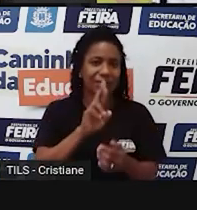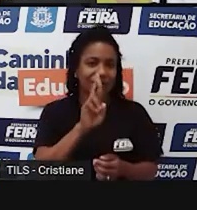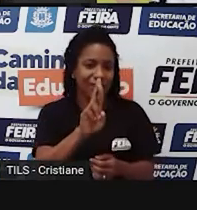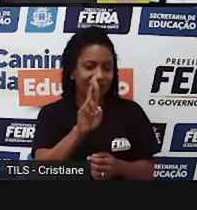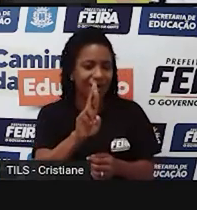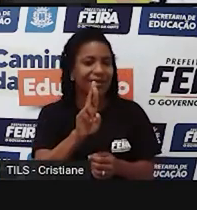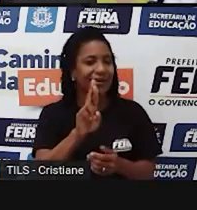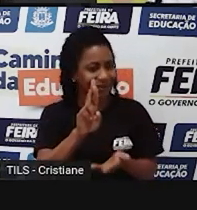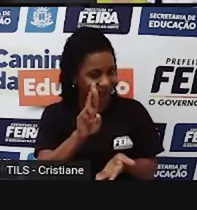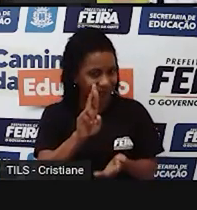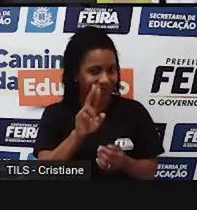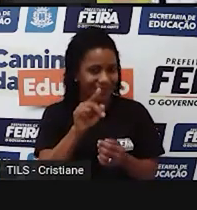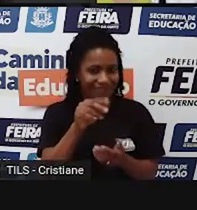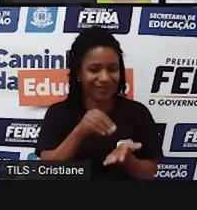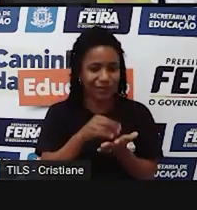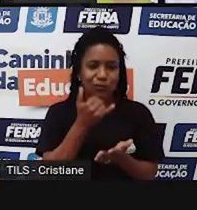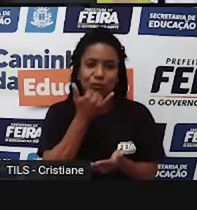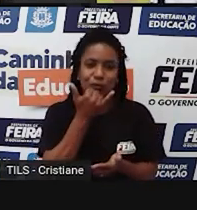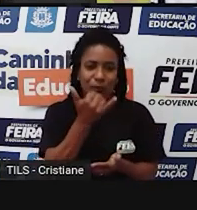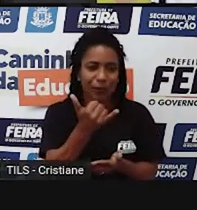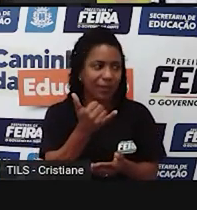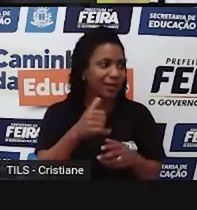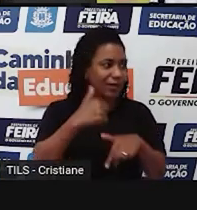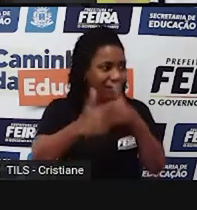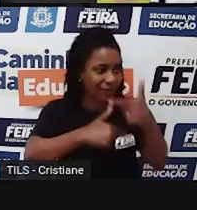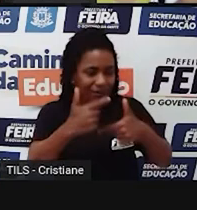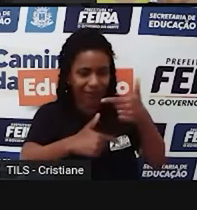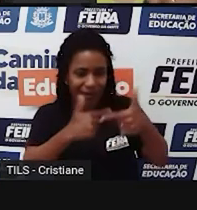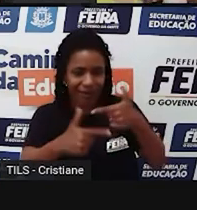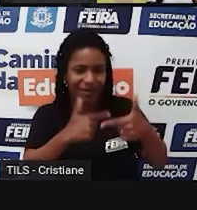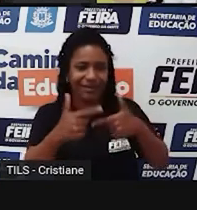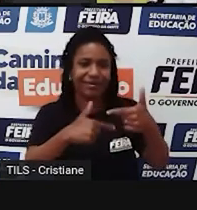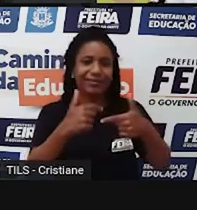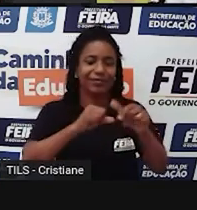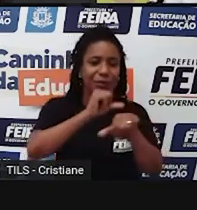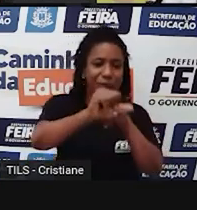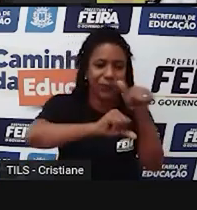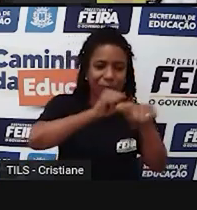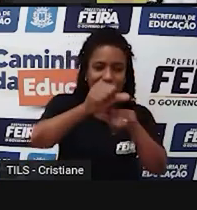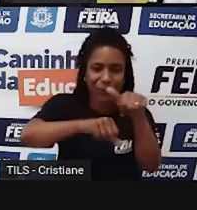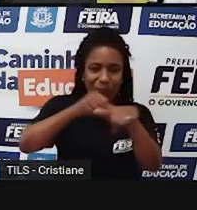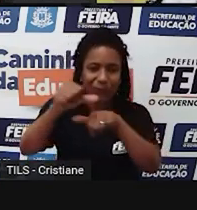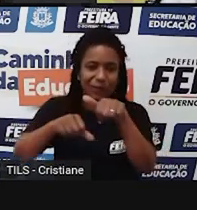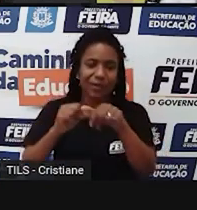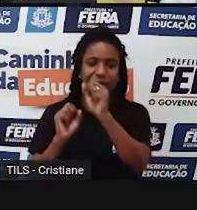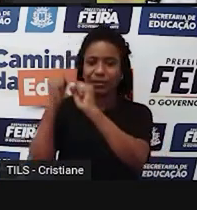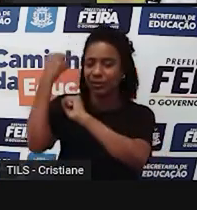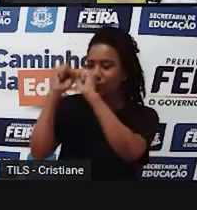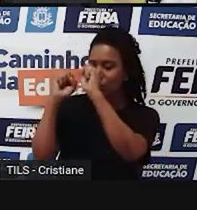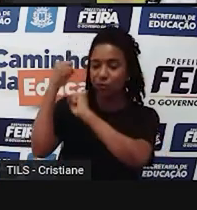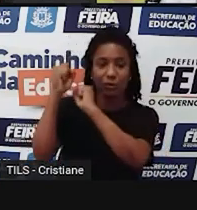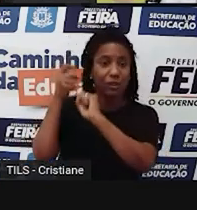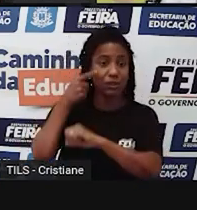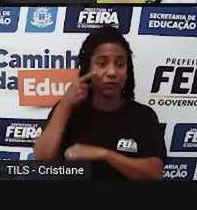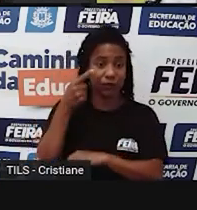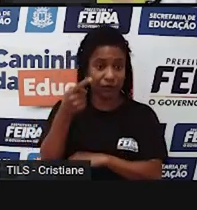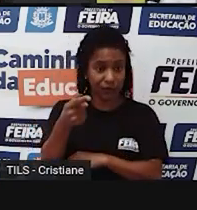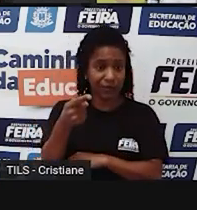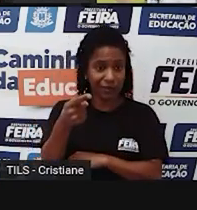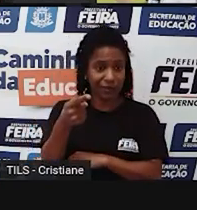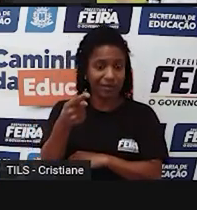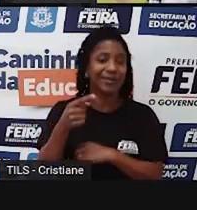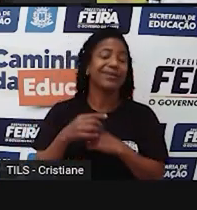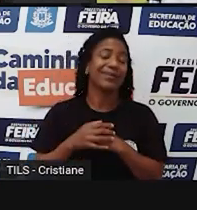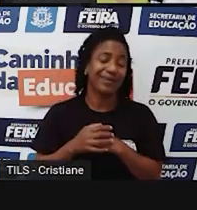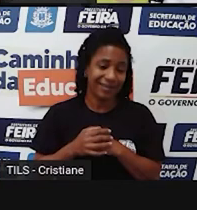matéria-prima para a indústria de transformação. Então, essas primeiras indústrias que tem aí, que já vai dar um jeitinho,